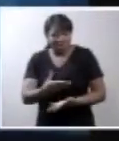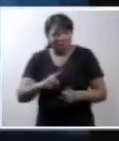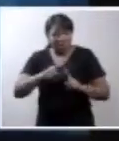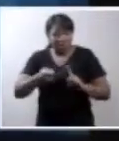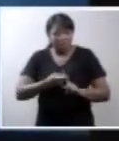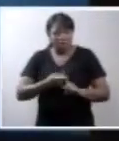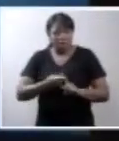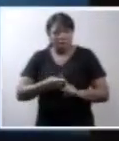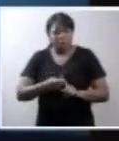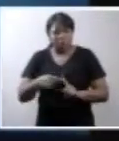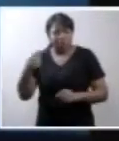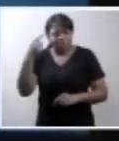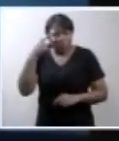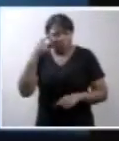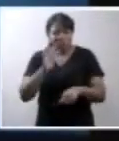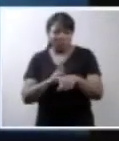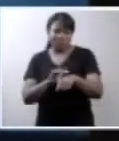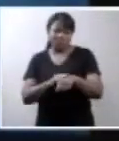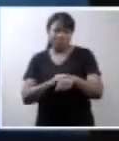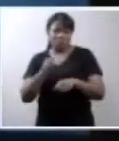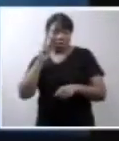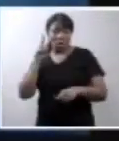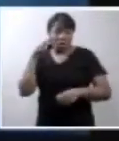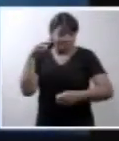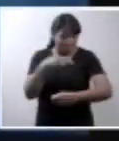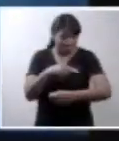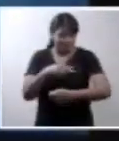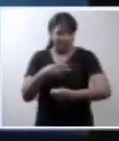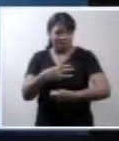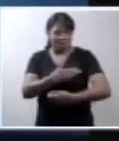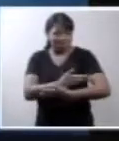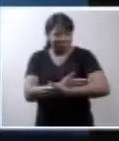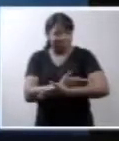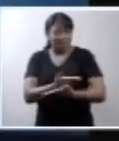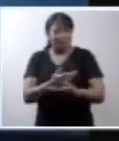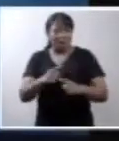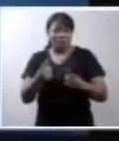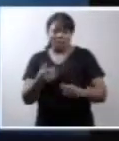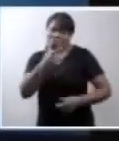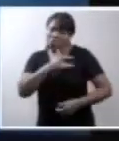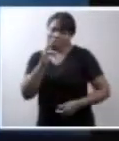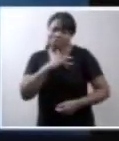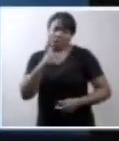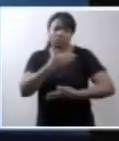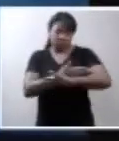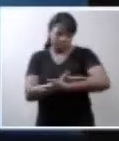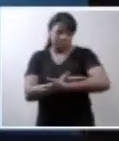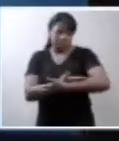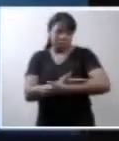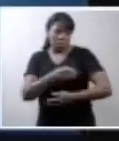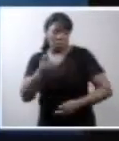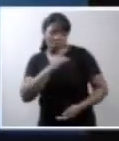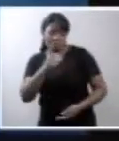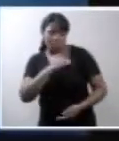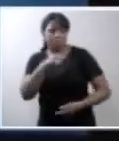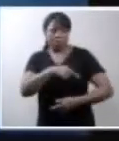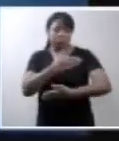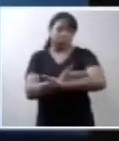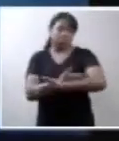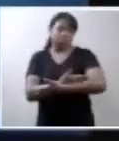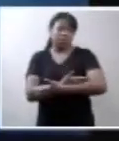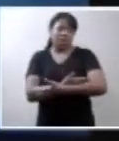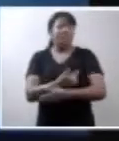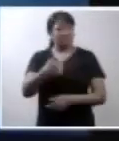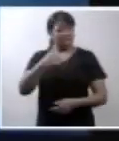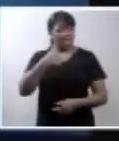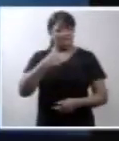aquela doença, eu me via tendo aquela criança e as pessoas, sabe? Com pena dela, sabe? Com medo dela. Porque até